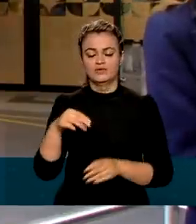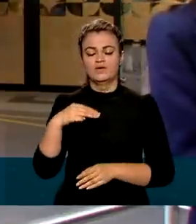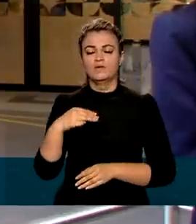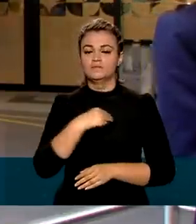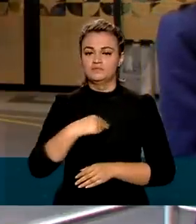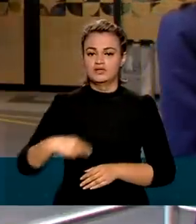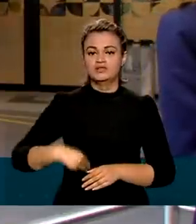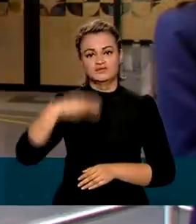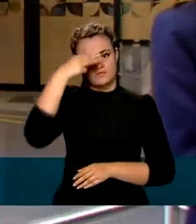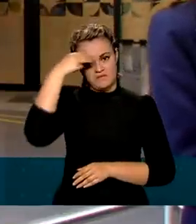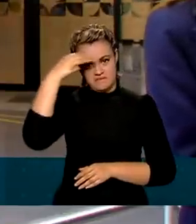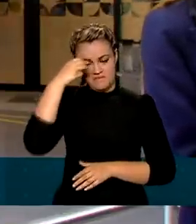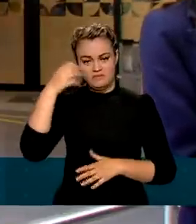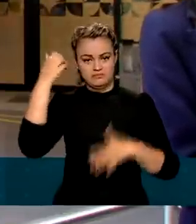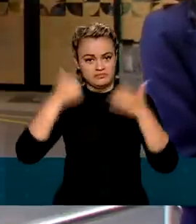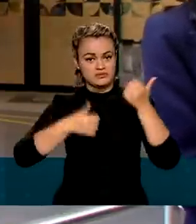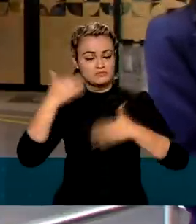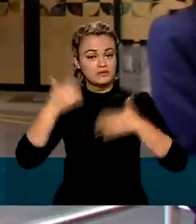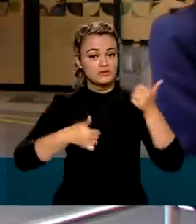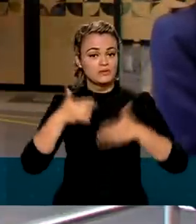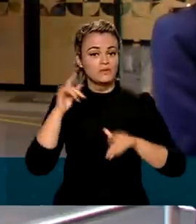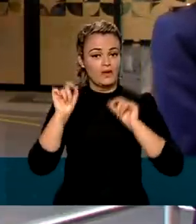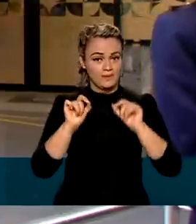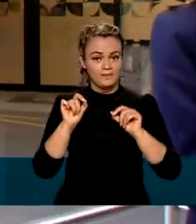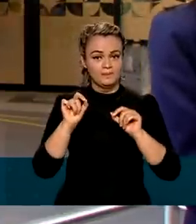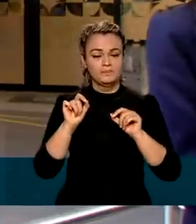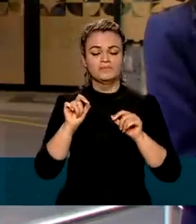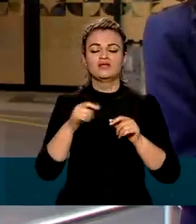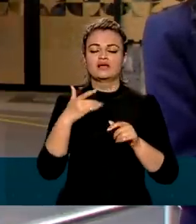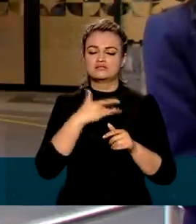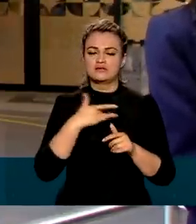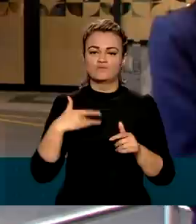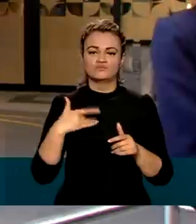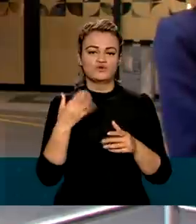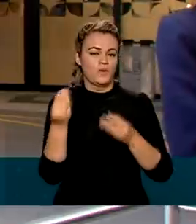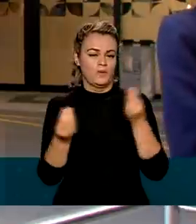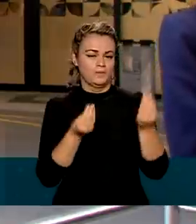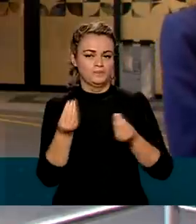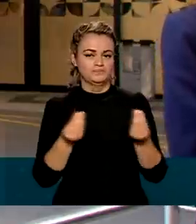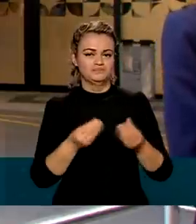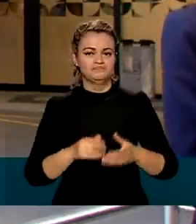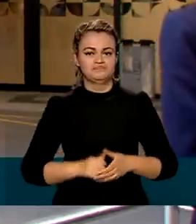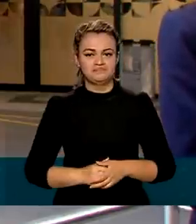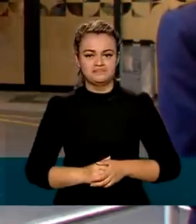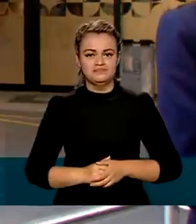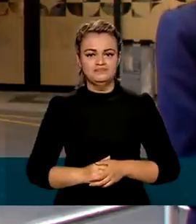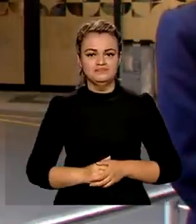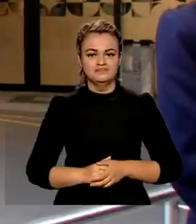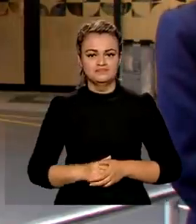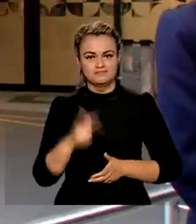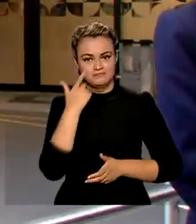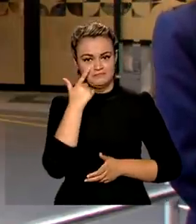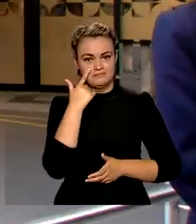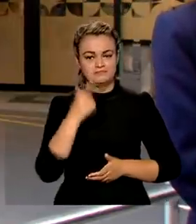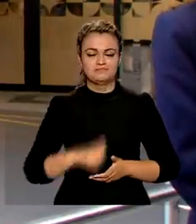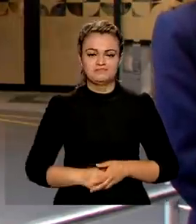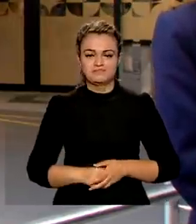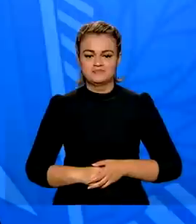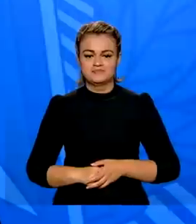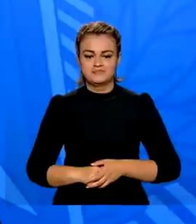ministro das Comunicações, Fábio Faria, comentou sobre o estado de saúde do presidente Jair Bolsonaro. Vamos ouvir.